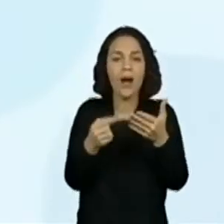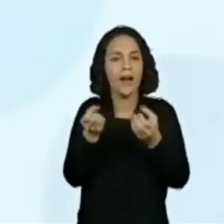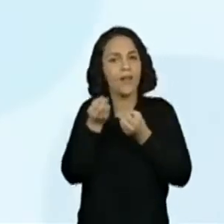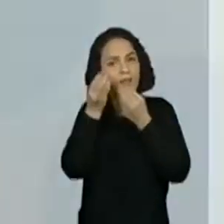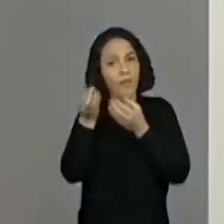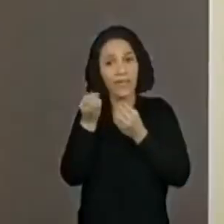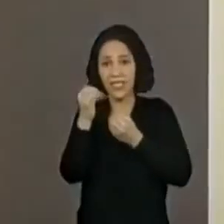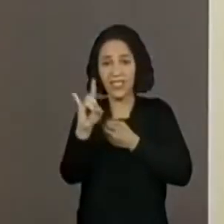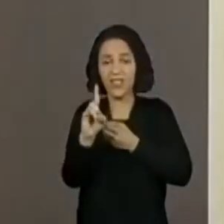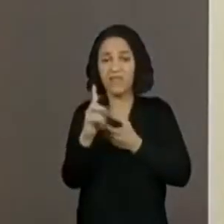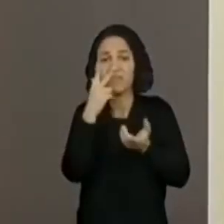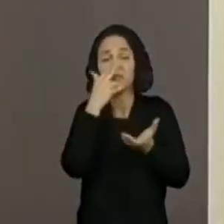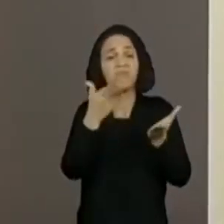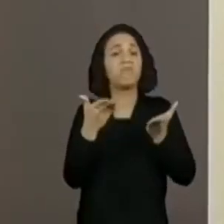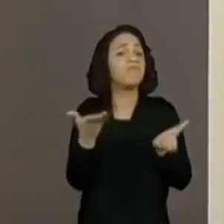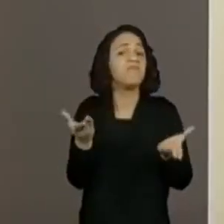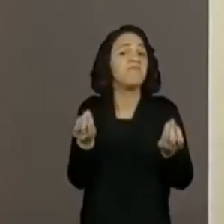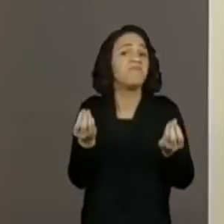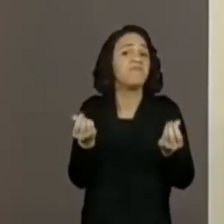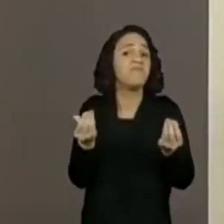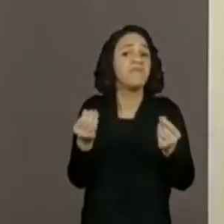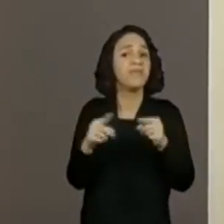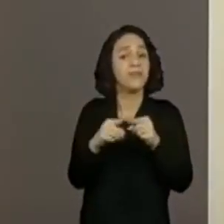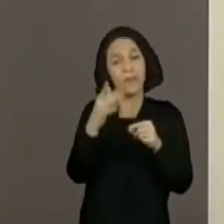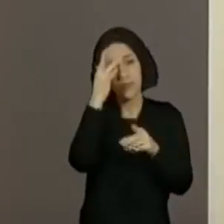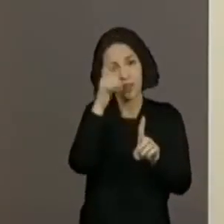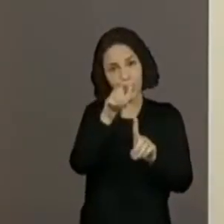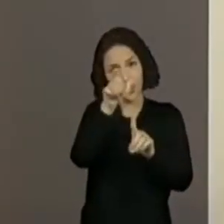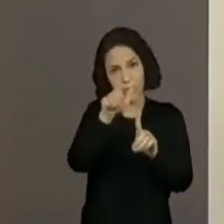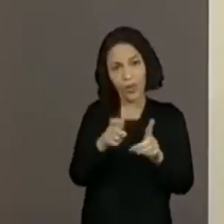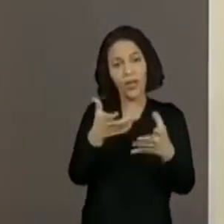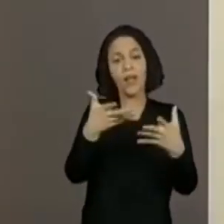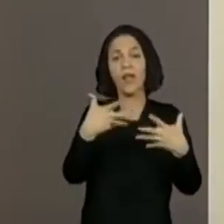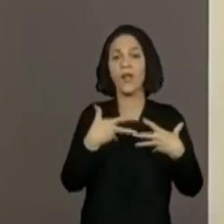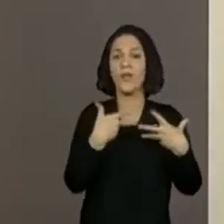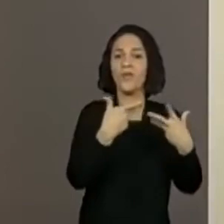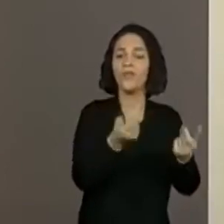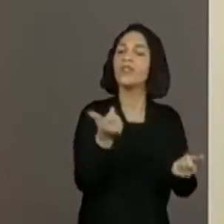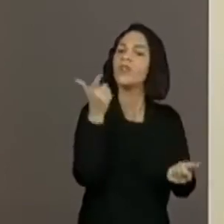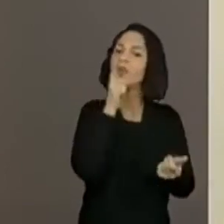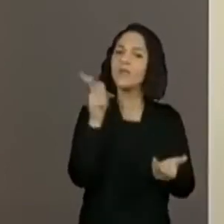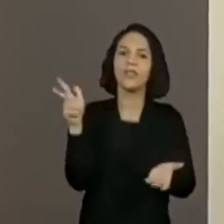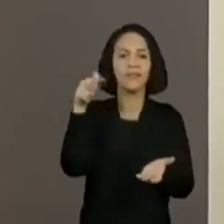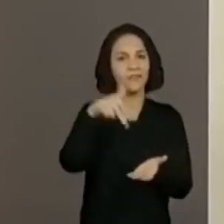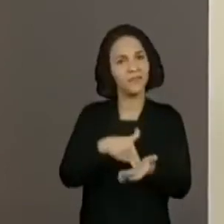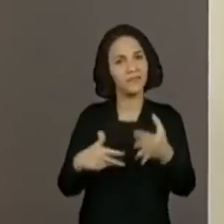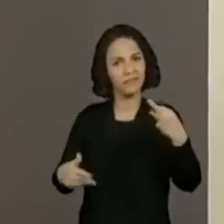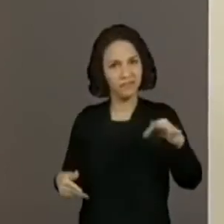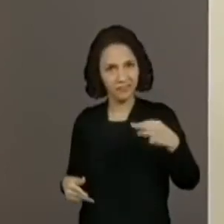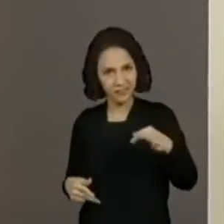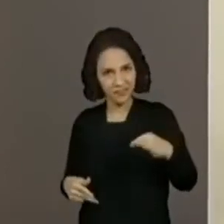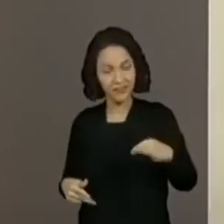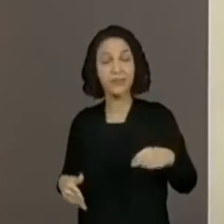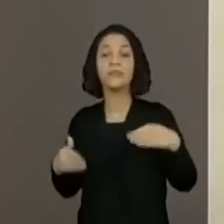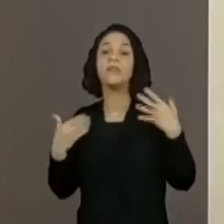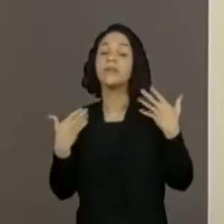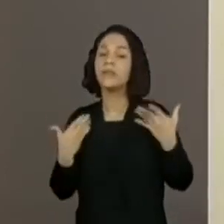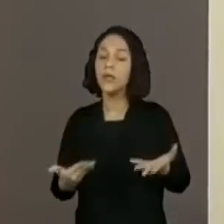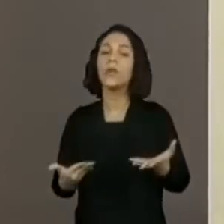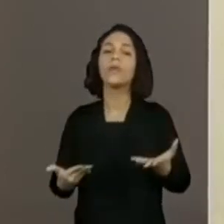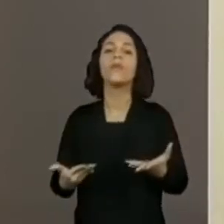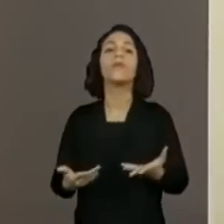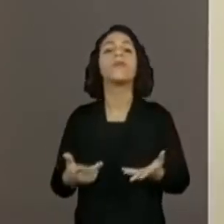convite perde o sentido de convidar e fazer com que essa pessoa que está recebendo o convite consiga ir, né? Eu acho que a gente vai ter que